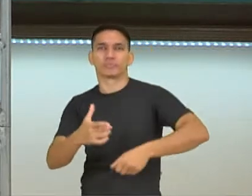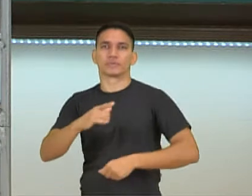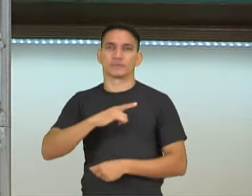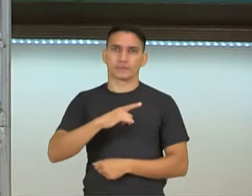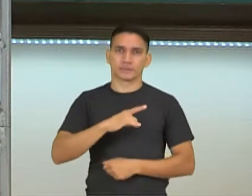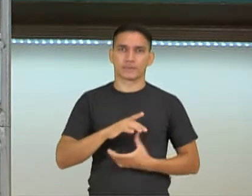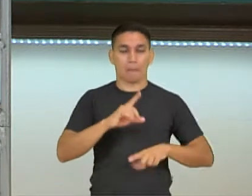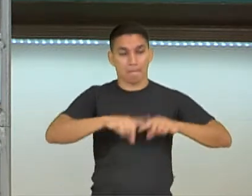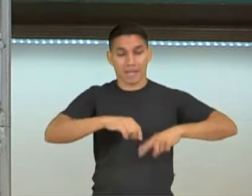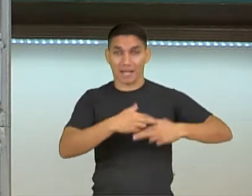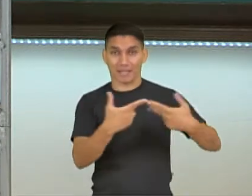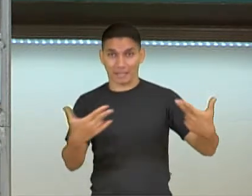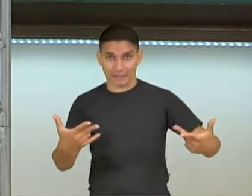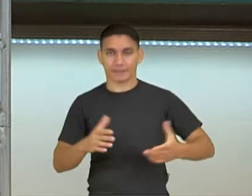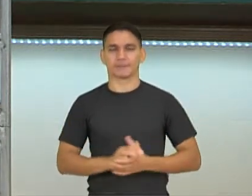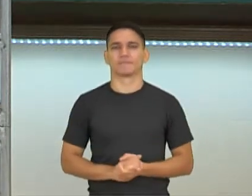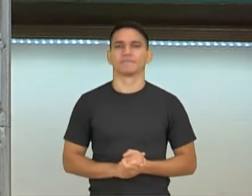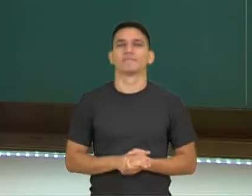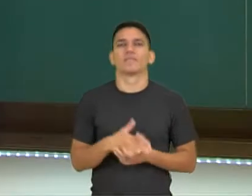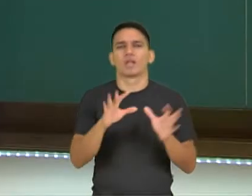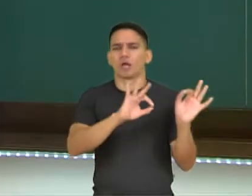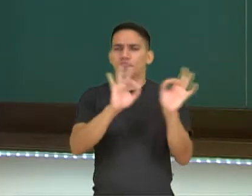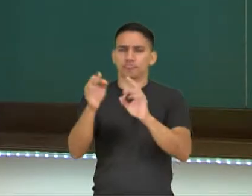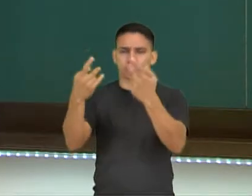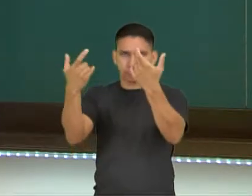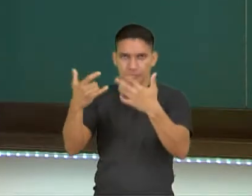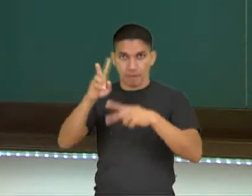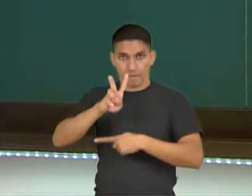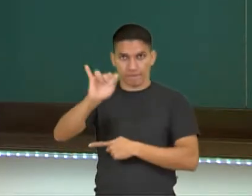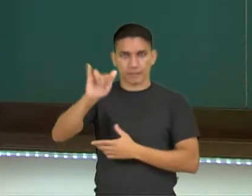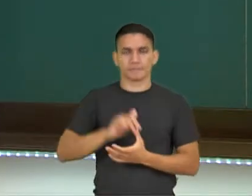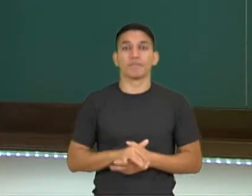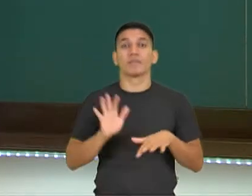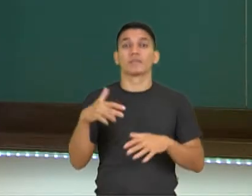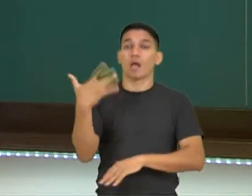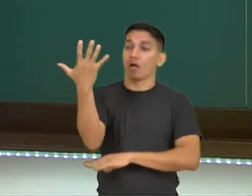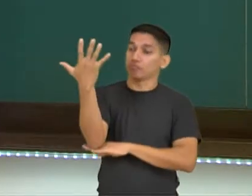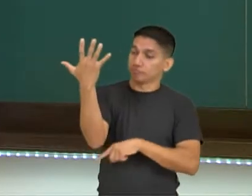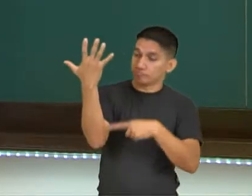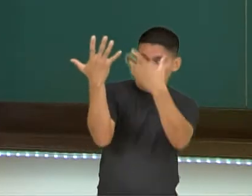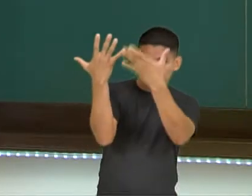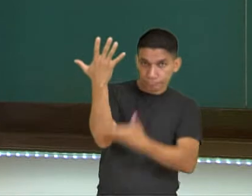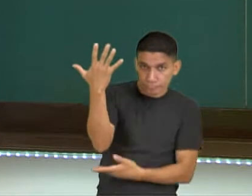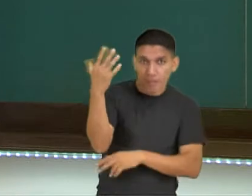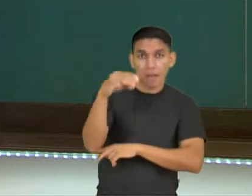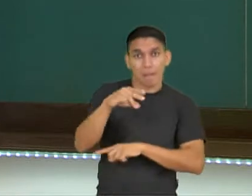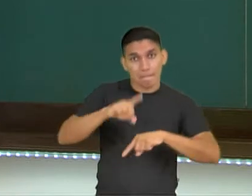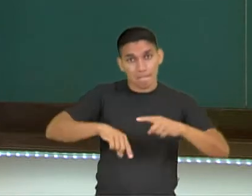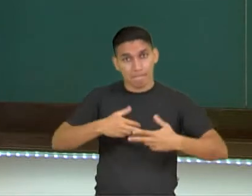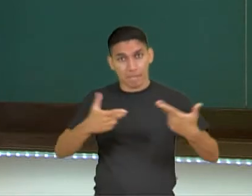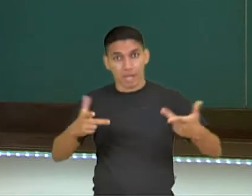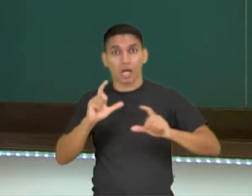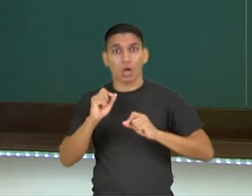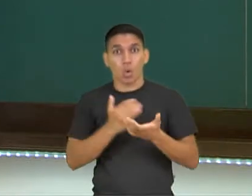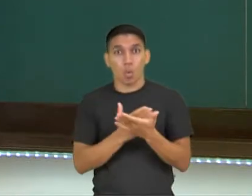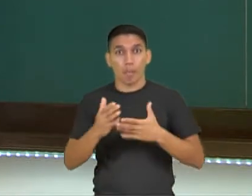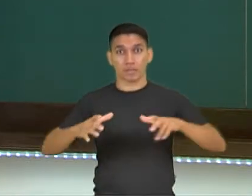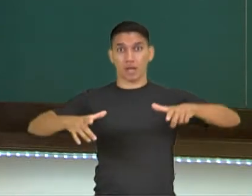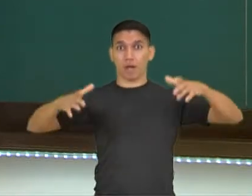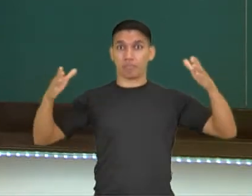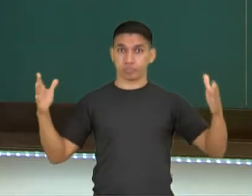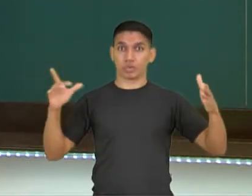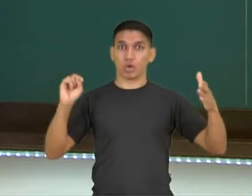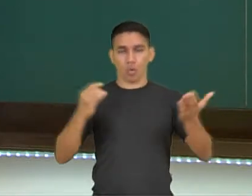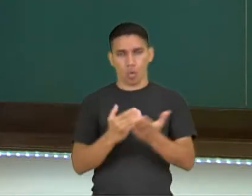ver ao longo desse vídeo, beleza? Então veja só, quando a gente fala em matéria, eu tenho aqui a árvore, então eu parto do grande, eu